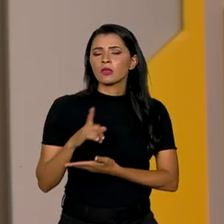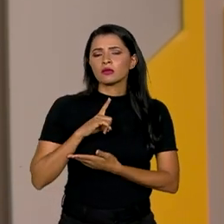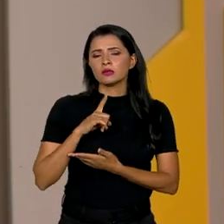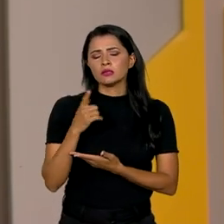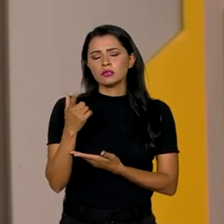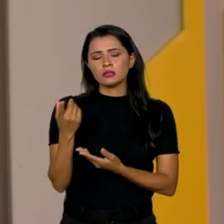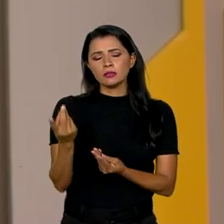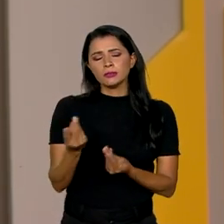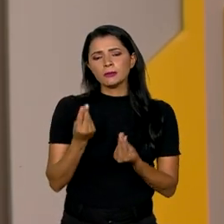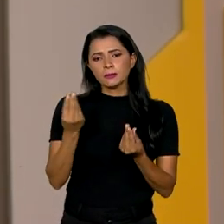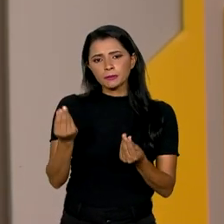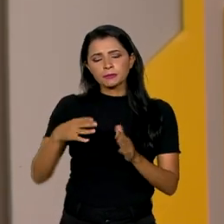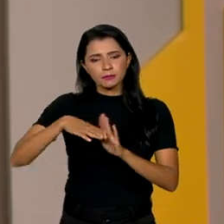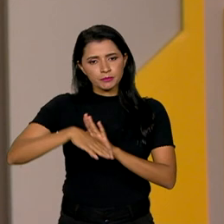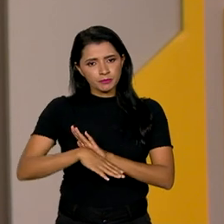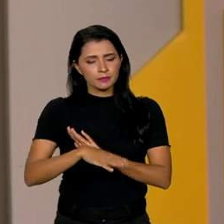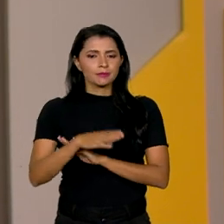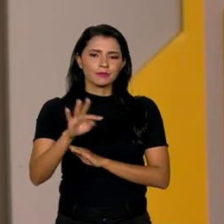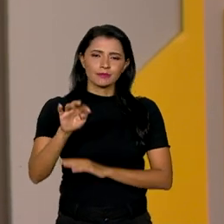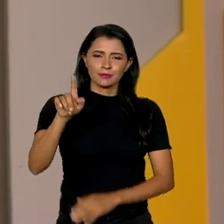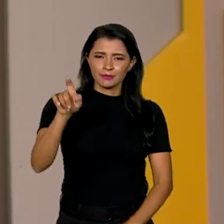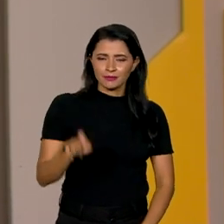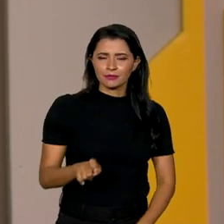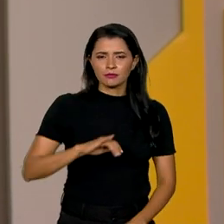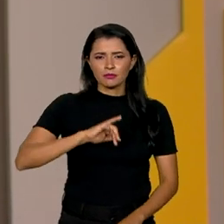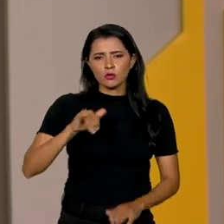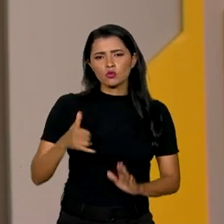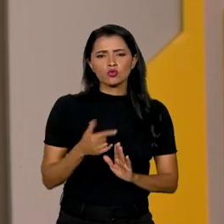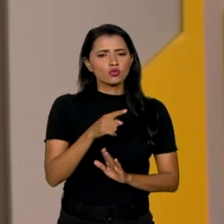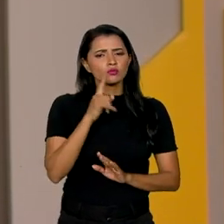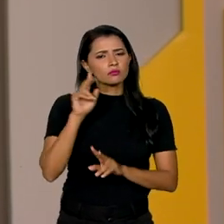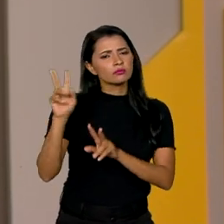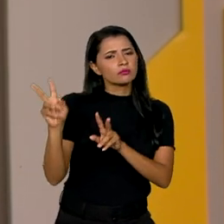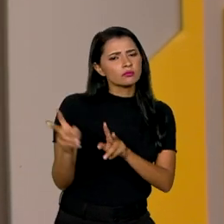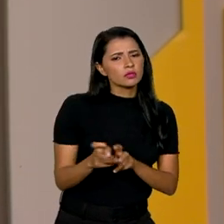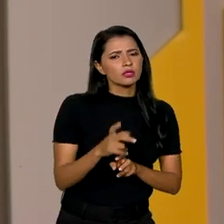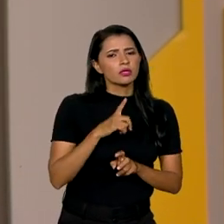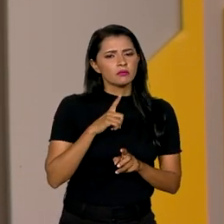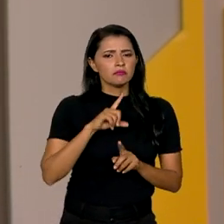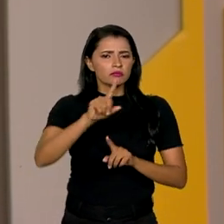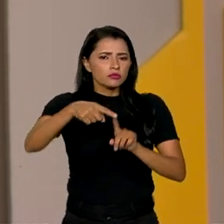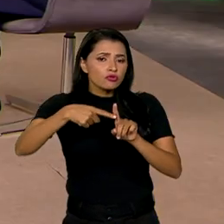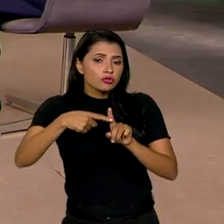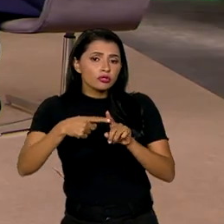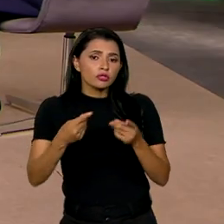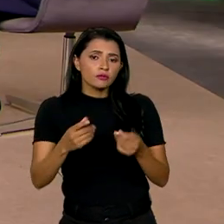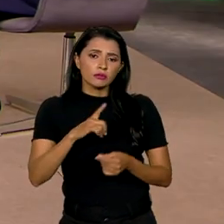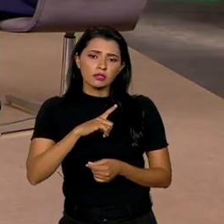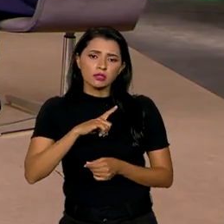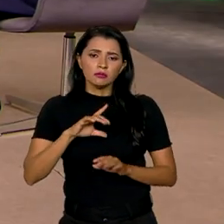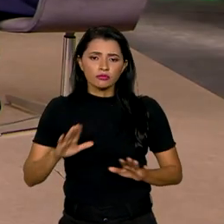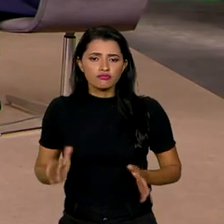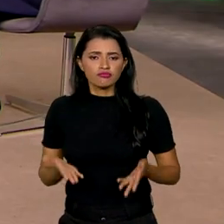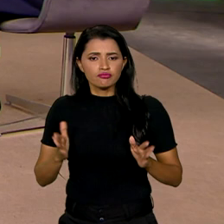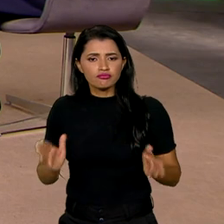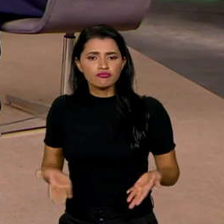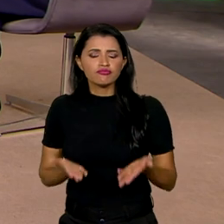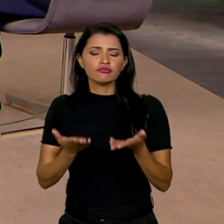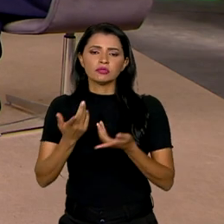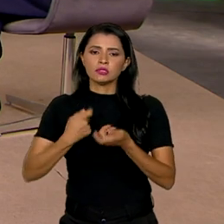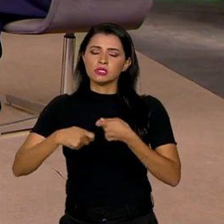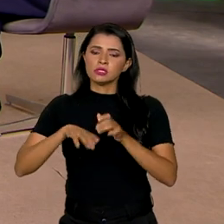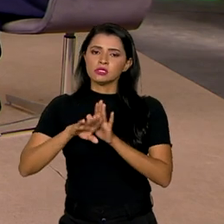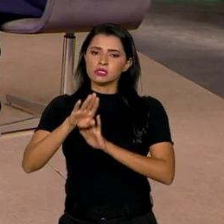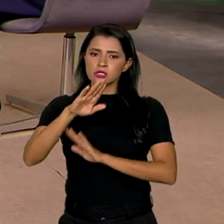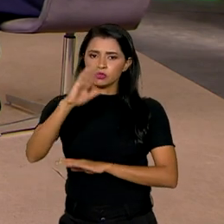ciclo de queda na taxa de juros, o senhor vê aí mais um fator positivo para impulsionar o crescimento da economia